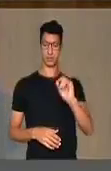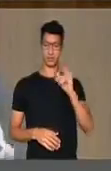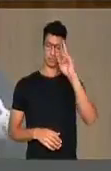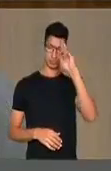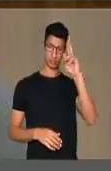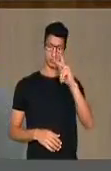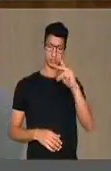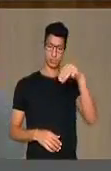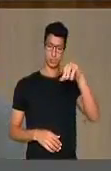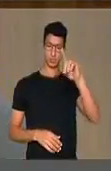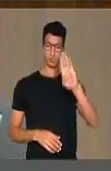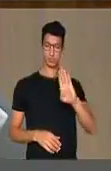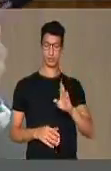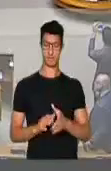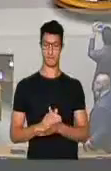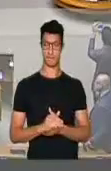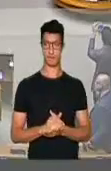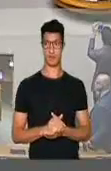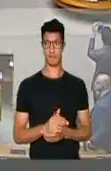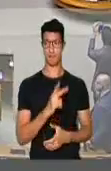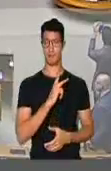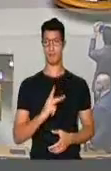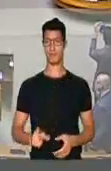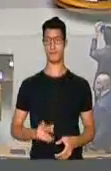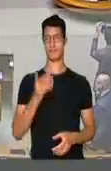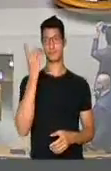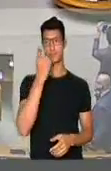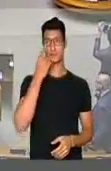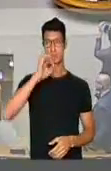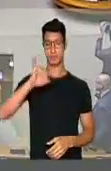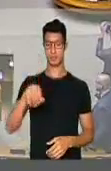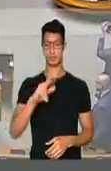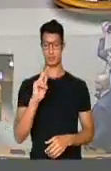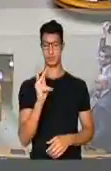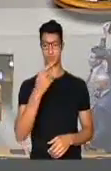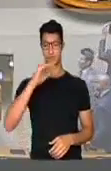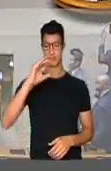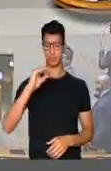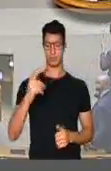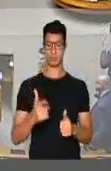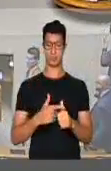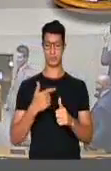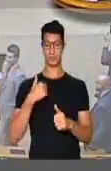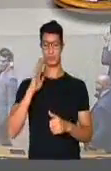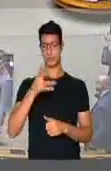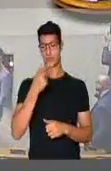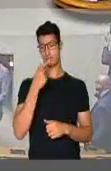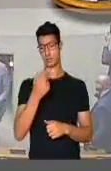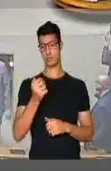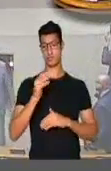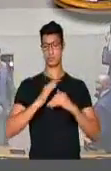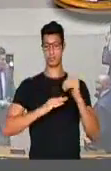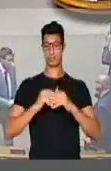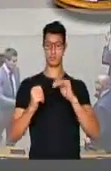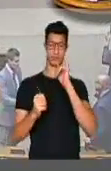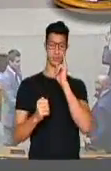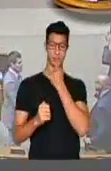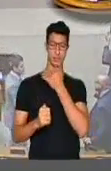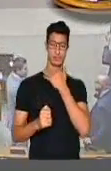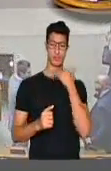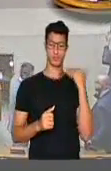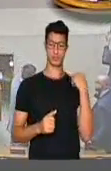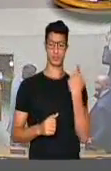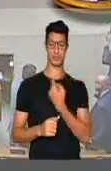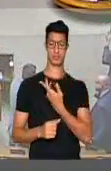pela liderança do PMDB. Senhor presidente, deputado JHC, primeiramente eu já falei aqui do, infelizmente, do